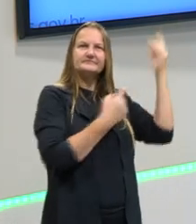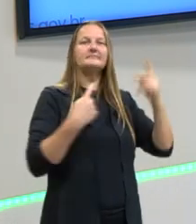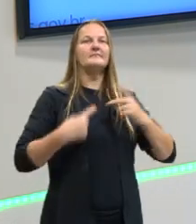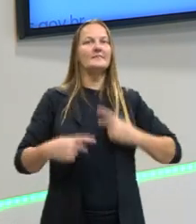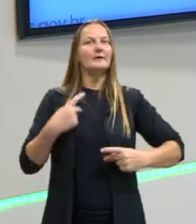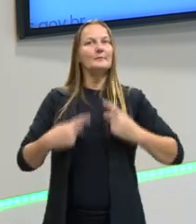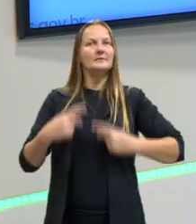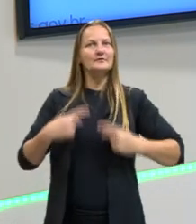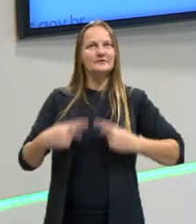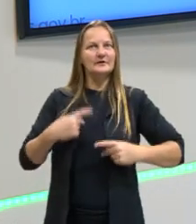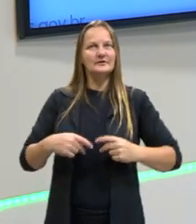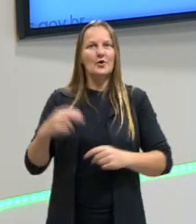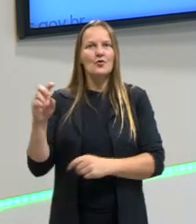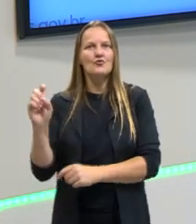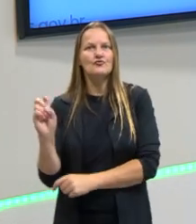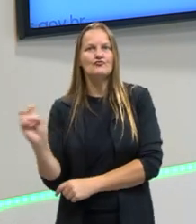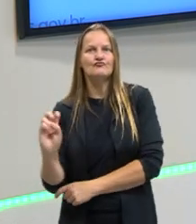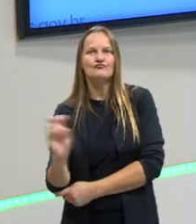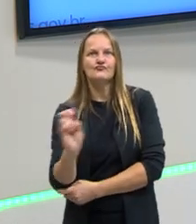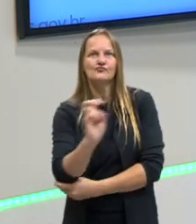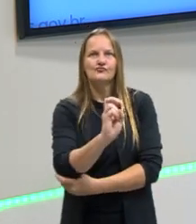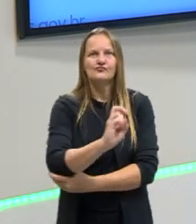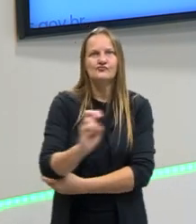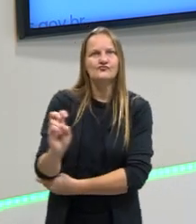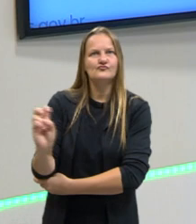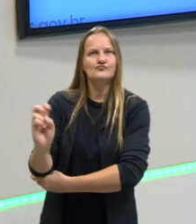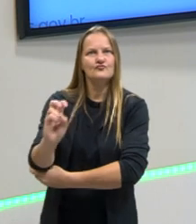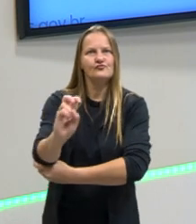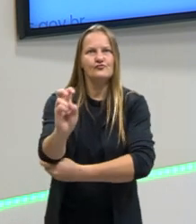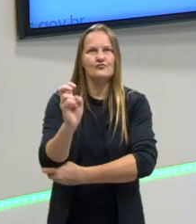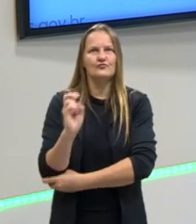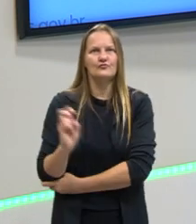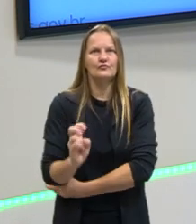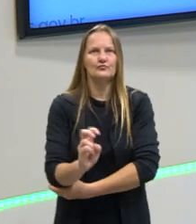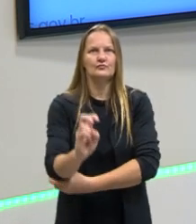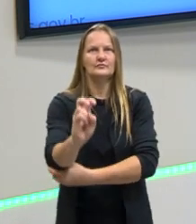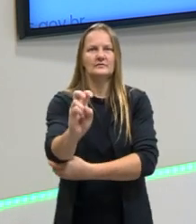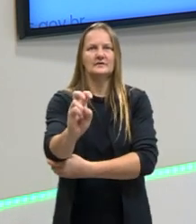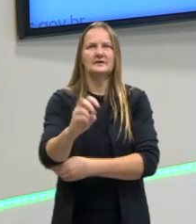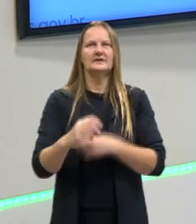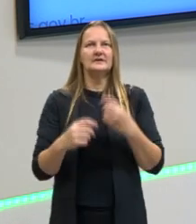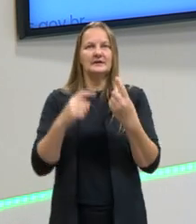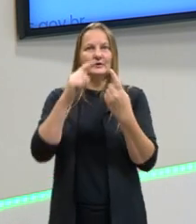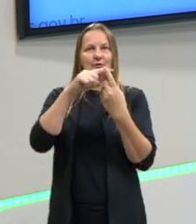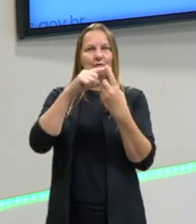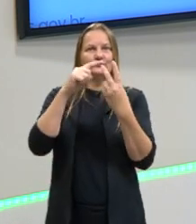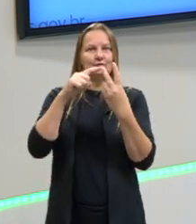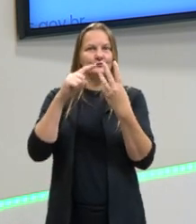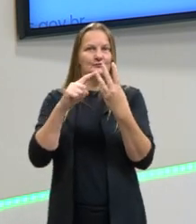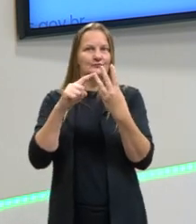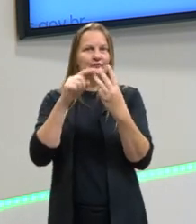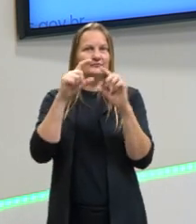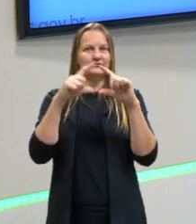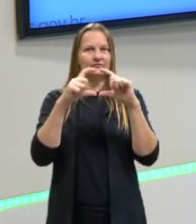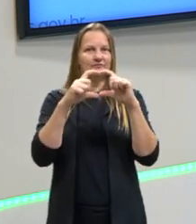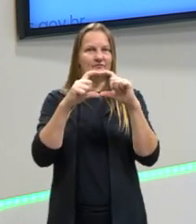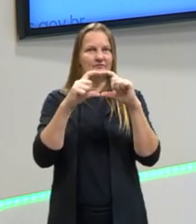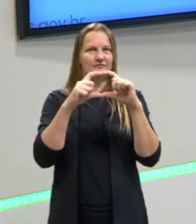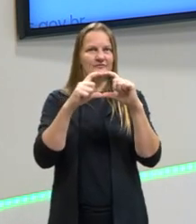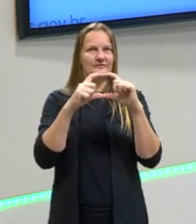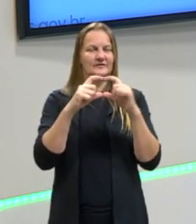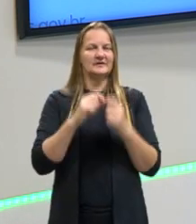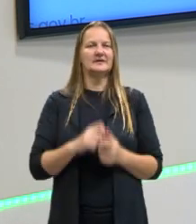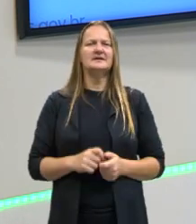as cobras e nessa tirinha composta por três quadrinhos lá no primeiro uma olha para a outra e diz o seguinte